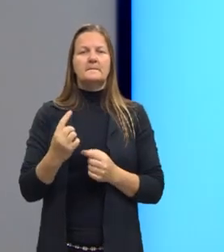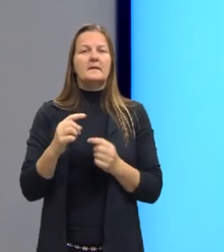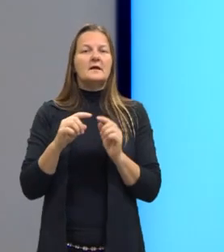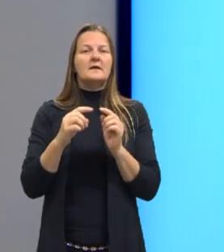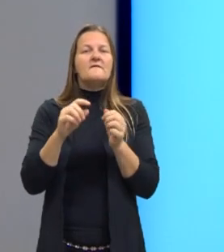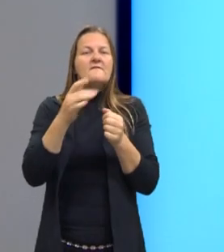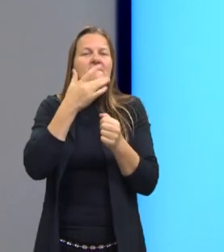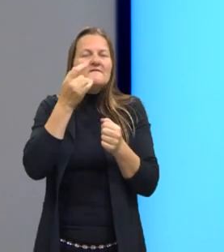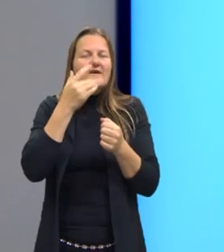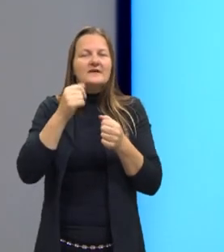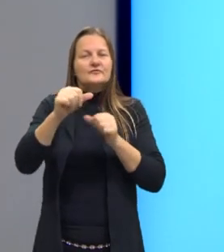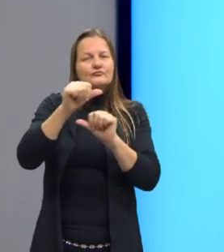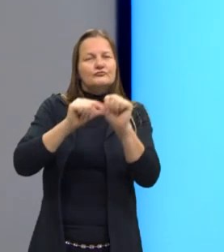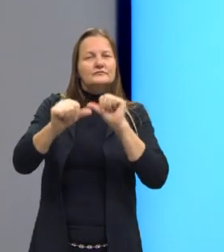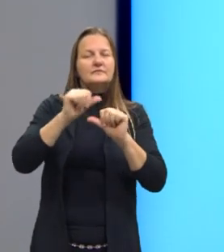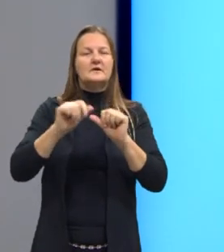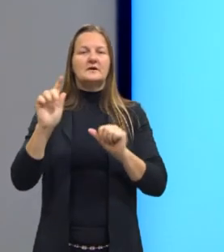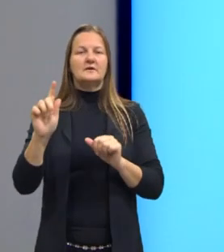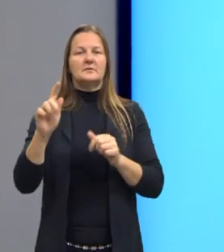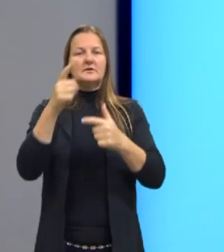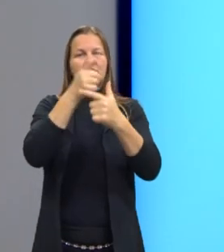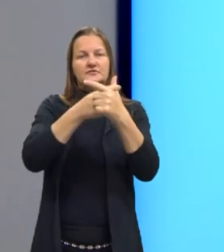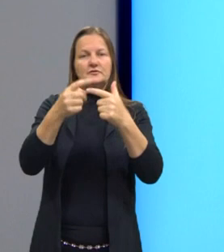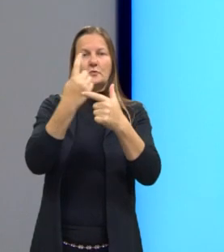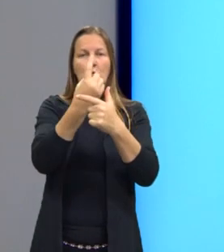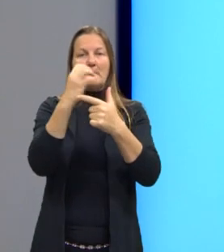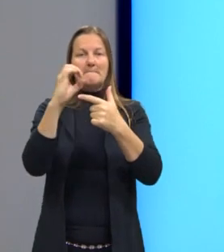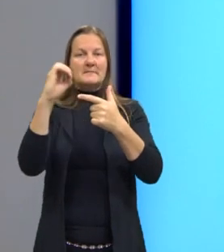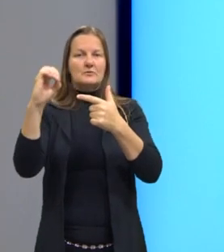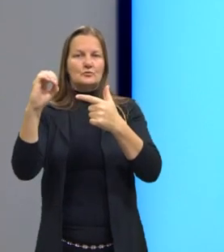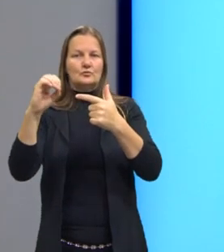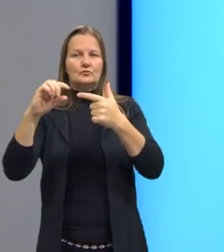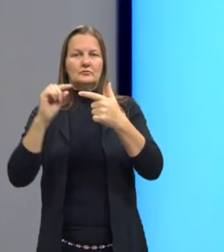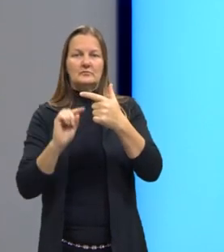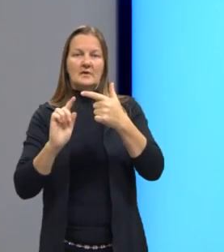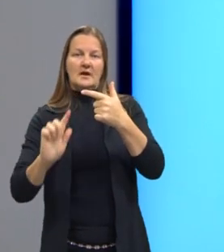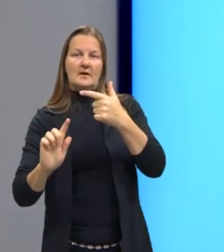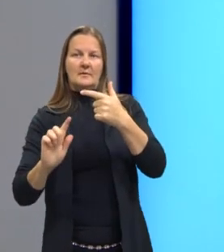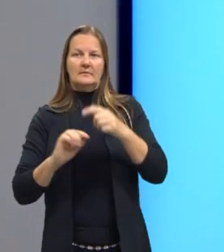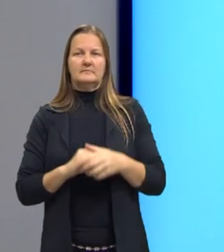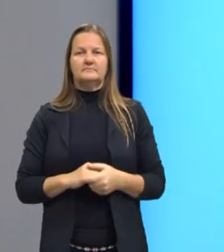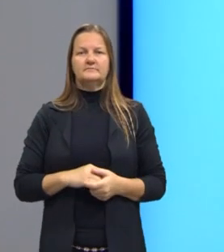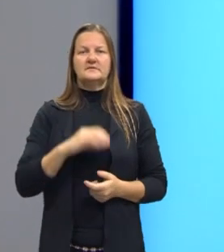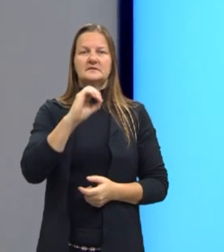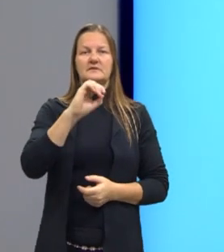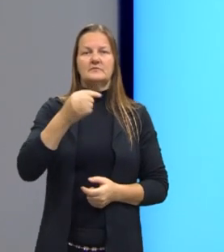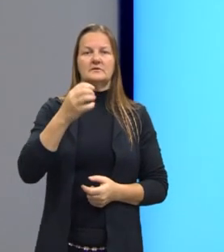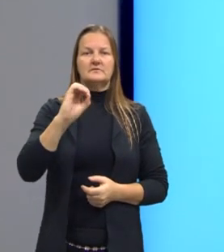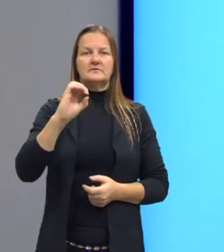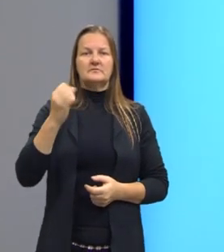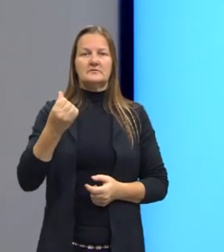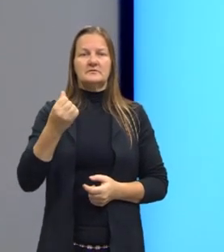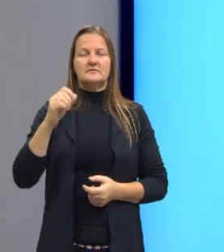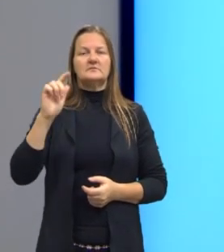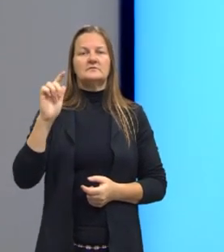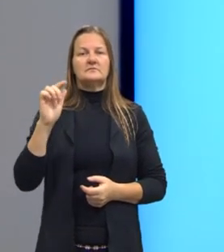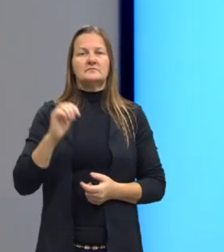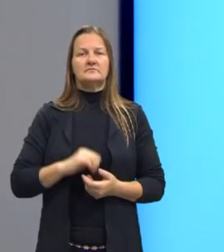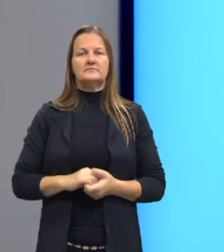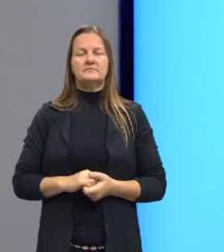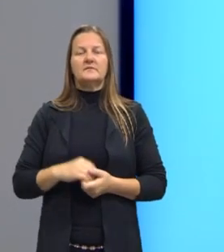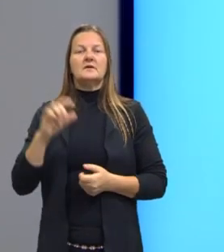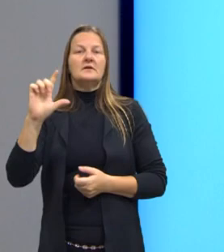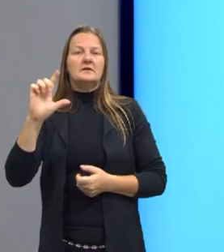é fácil de transformar isso aqui para gramas, dividindo por mil. Então, eu tenho 0,06 gramas de fósforo para cada